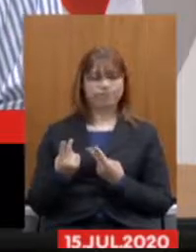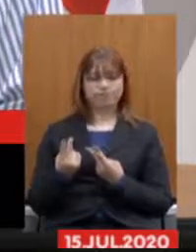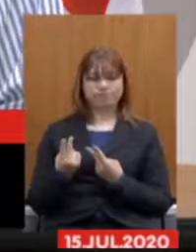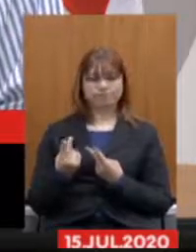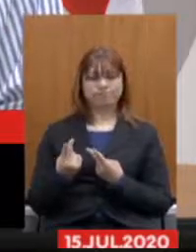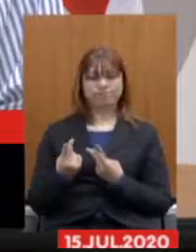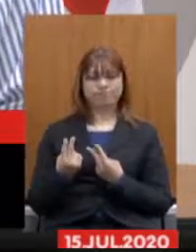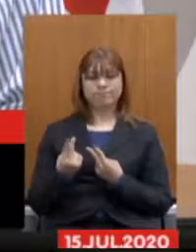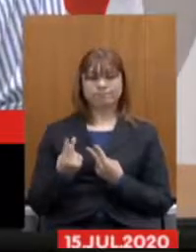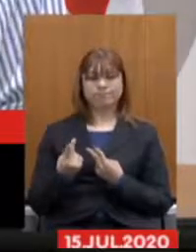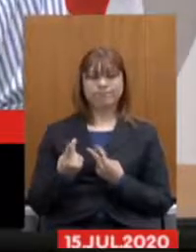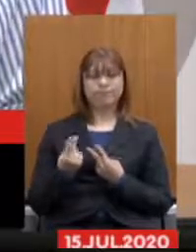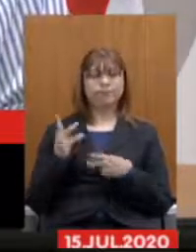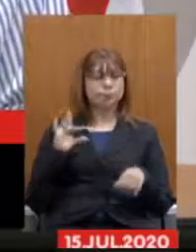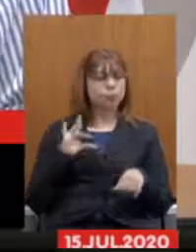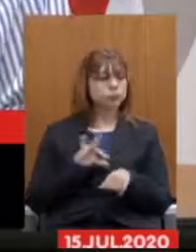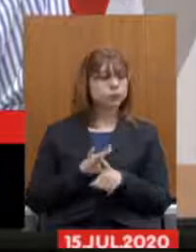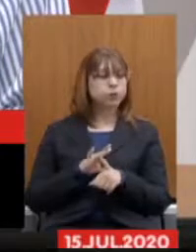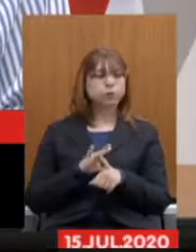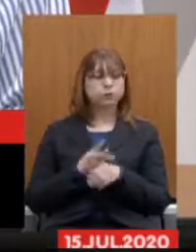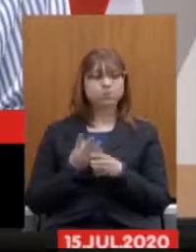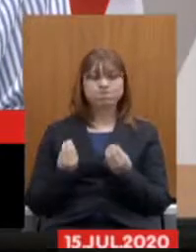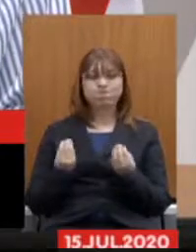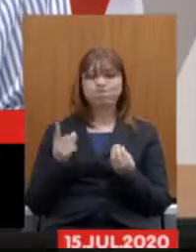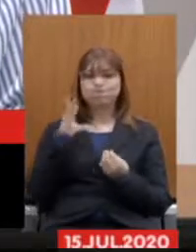nível de adoecimento de trabalhadores